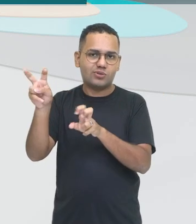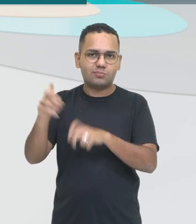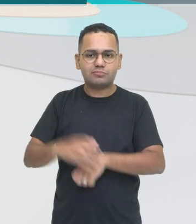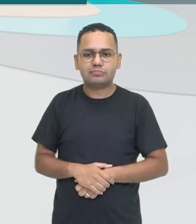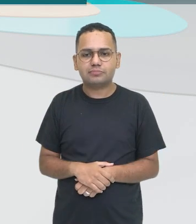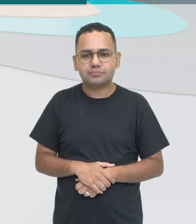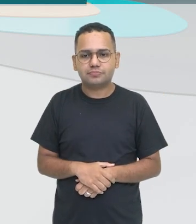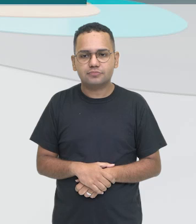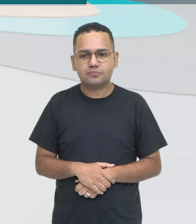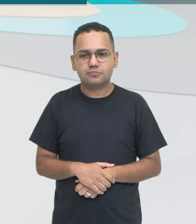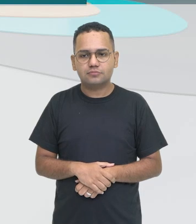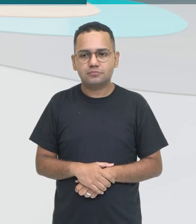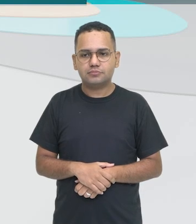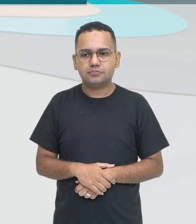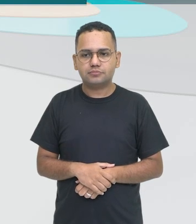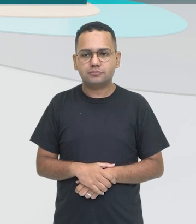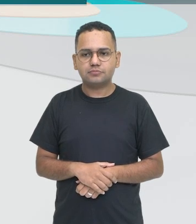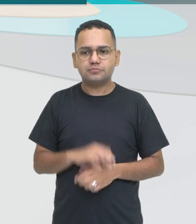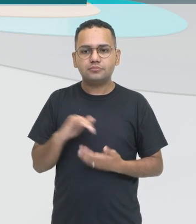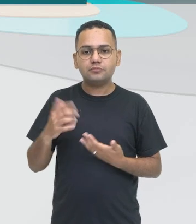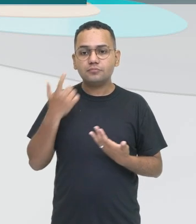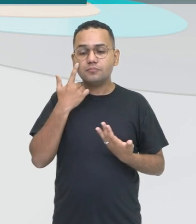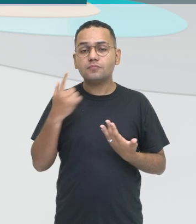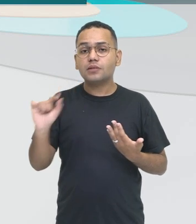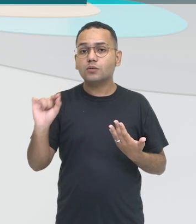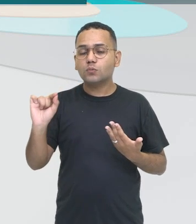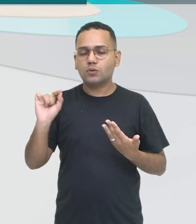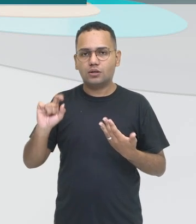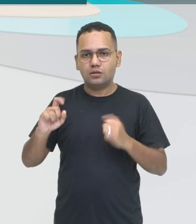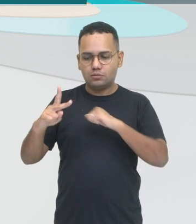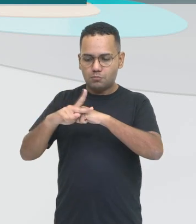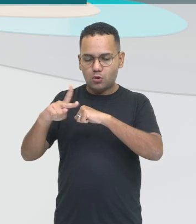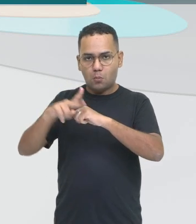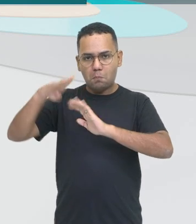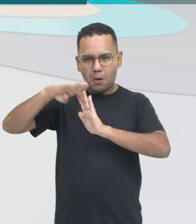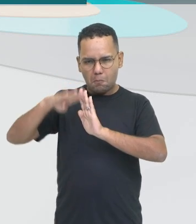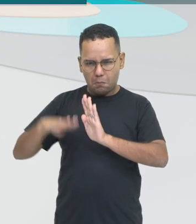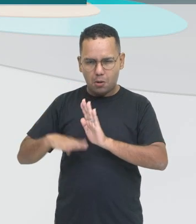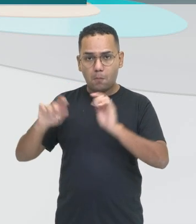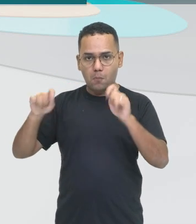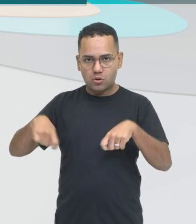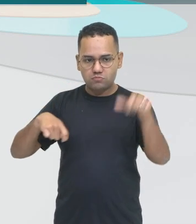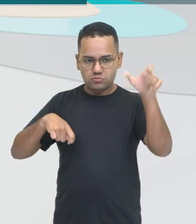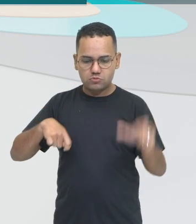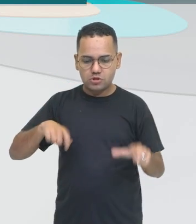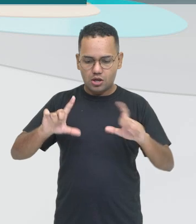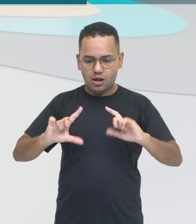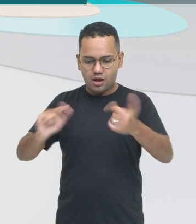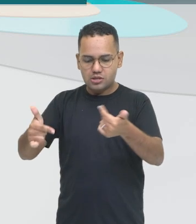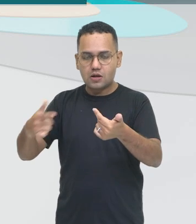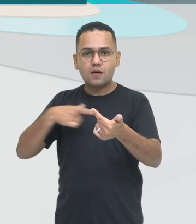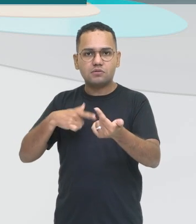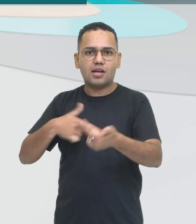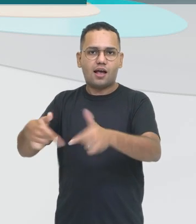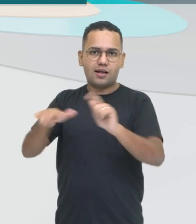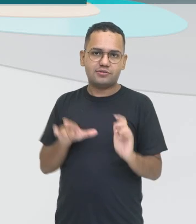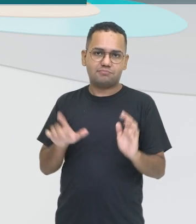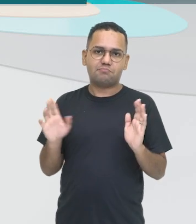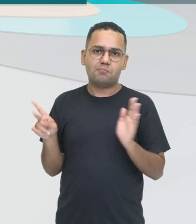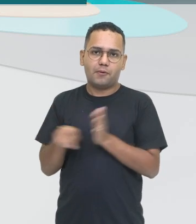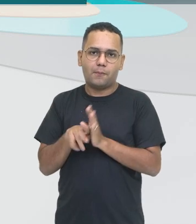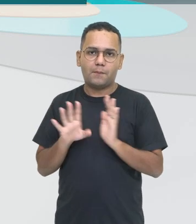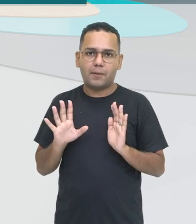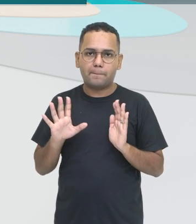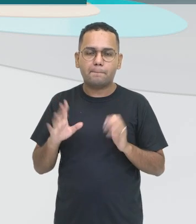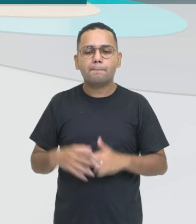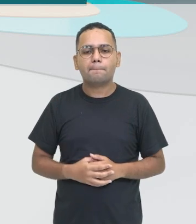pronouns são os pronomes que eu utilizo para indicar que o sujeito que faz a ação é esse sujeito que também é alvo dessa ação feita